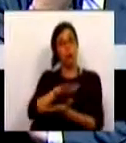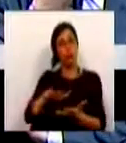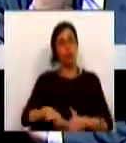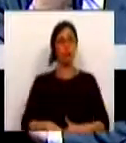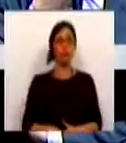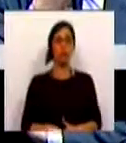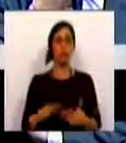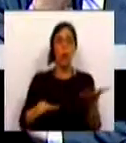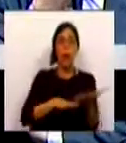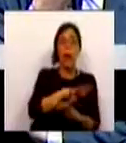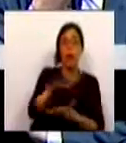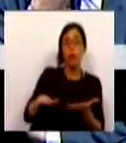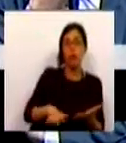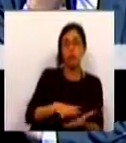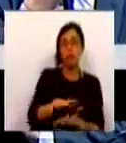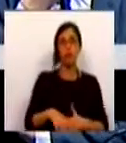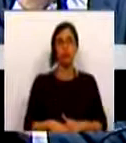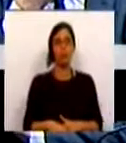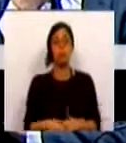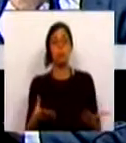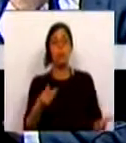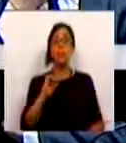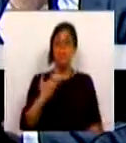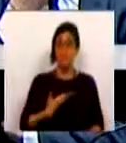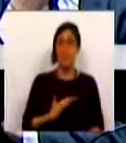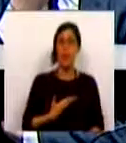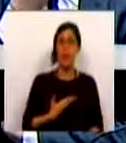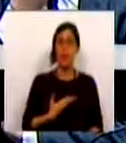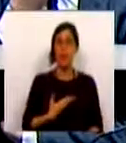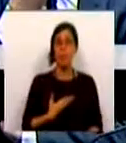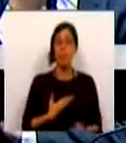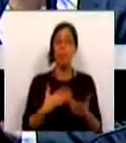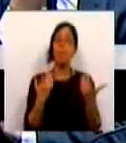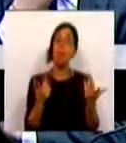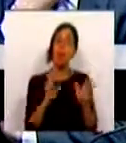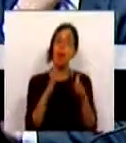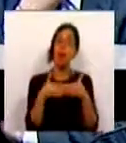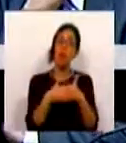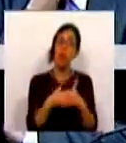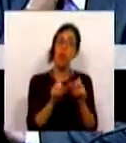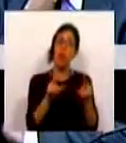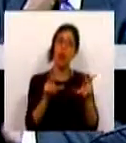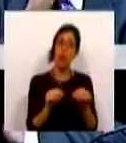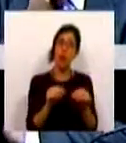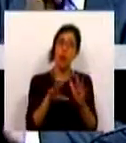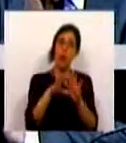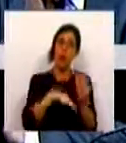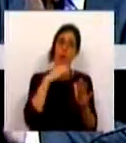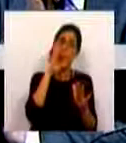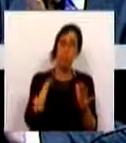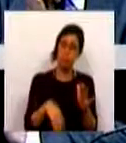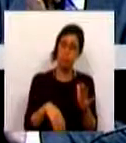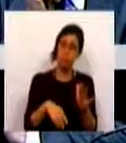O caos. Para o PSD abrir um processo de regularização de vínculos precários.